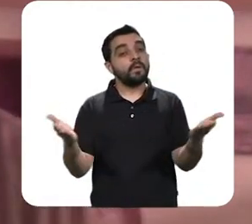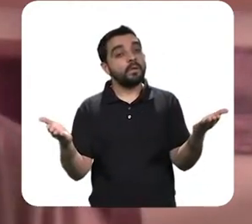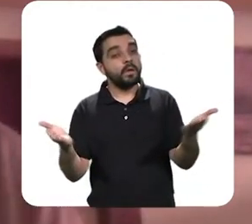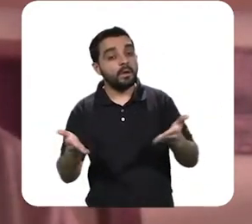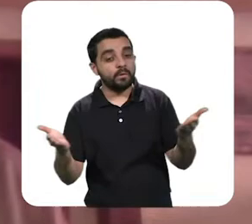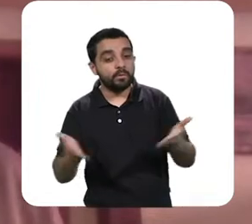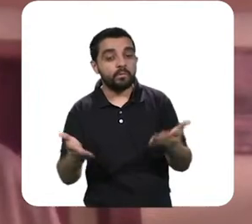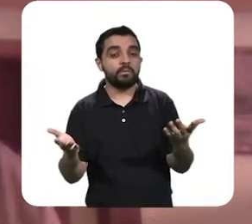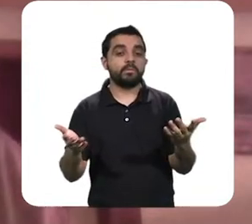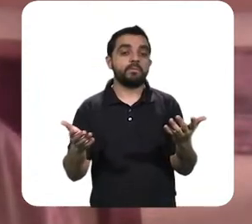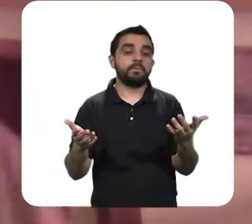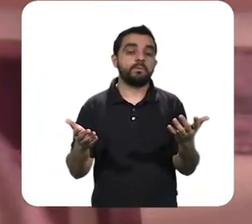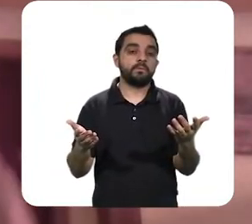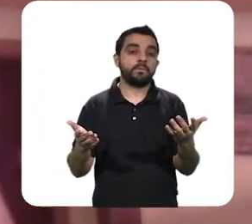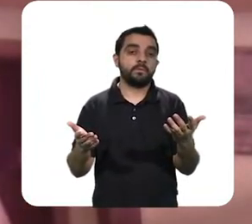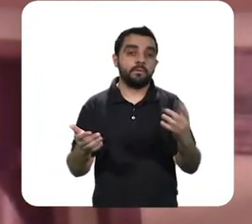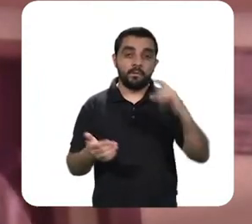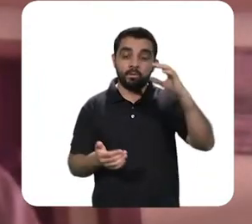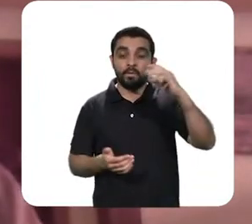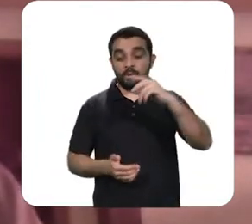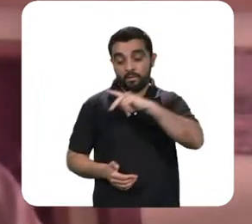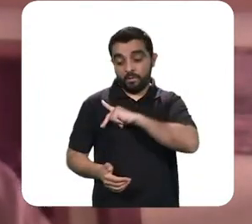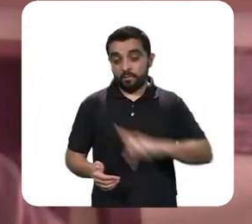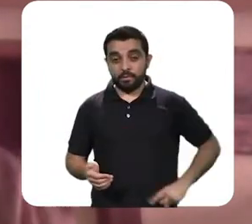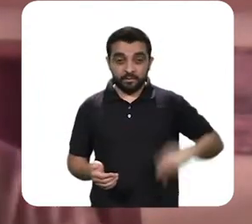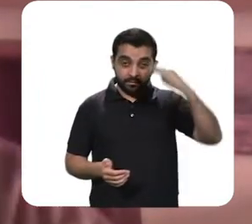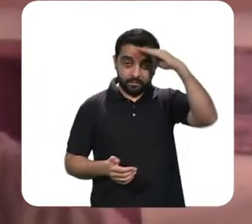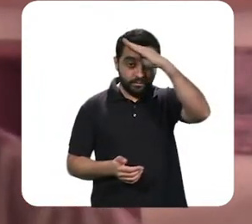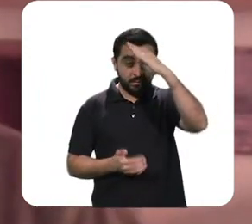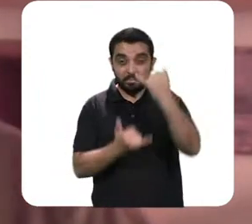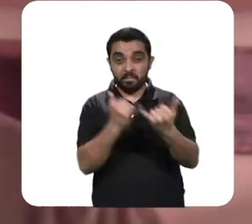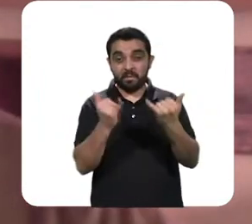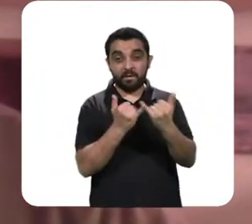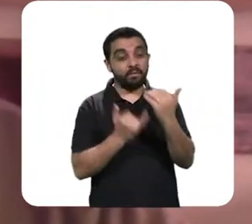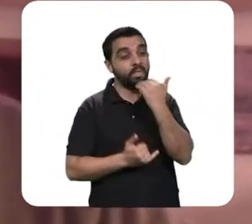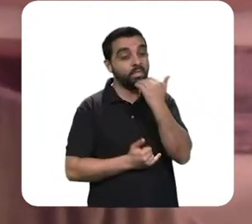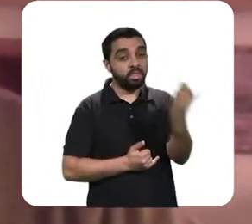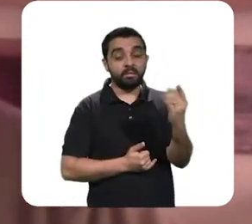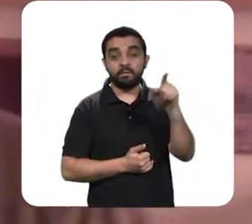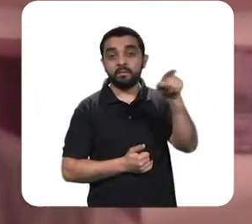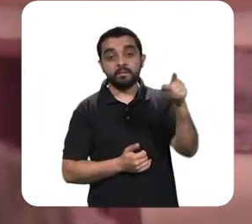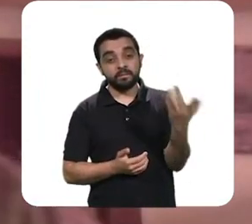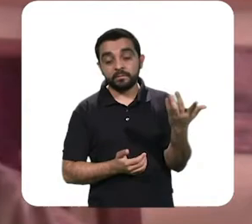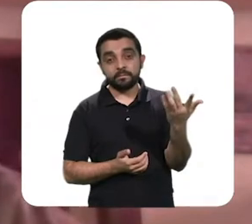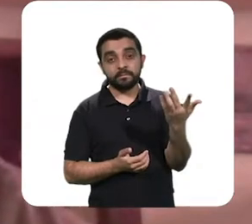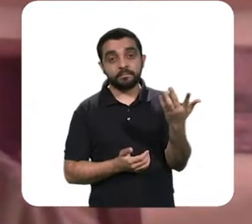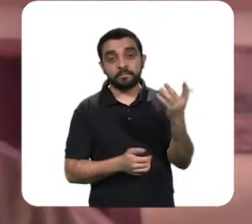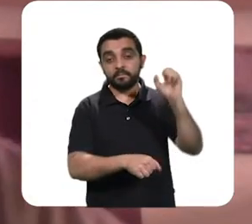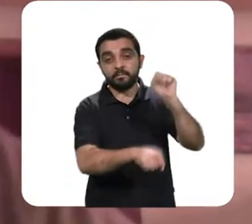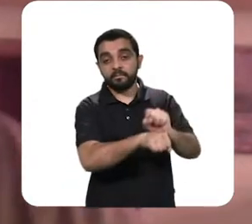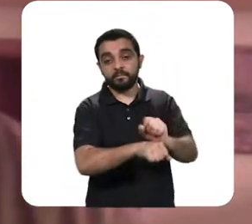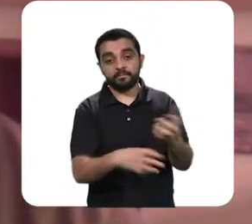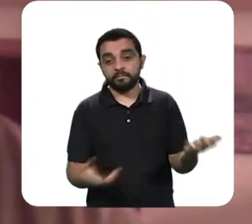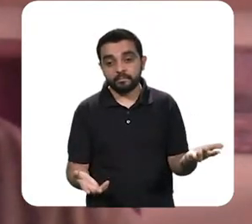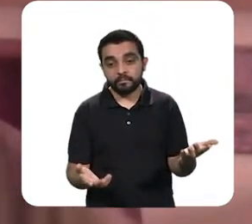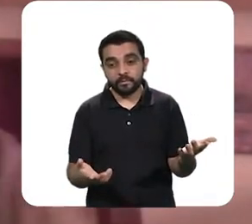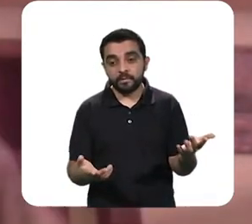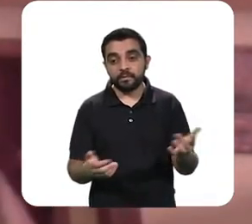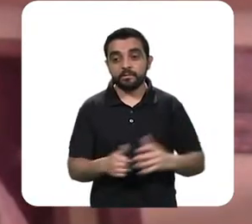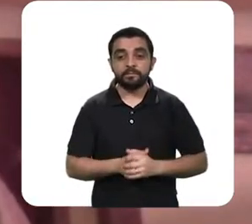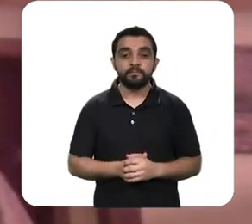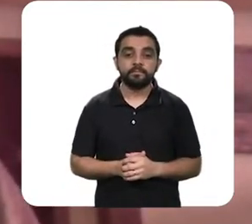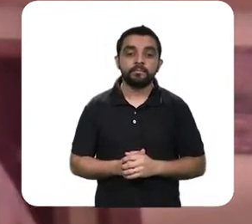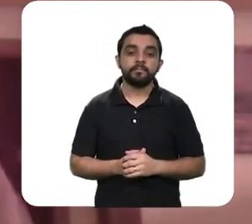estamos aí com um presidente que é um peso morto de primeira grandeza incapaz de articular qualquer estratégia de articulação nacional